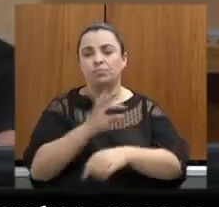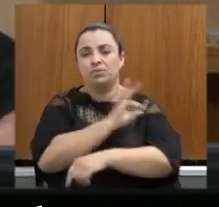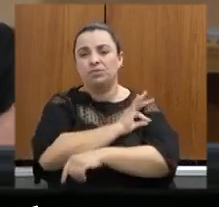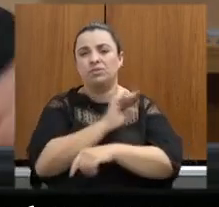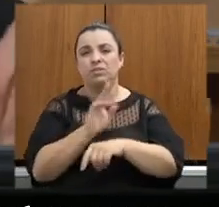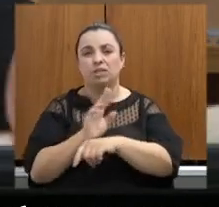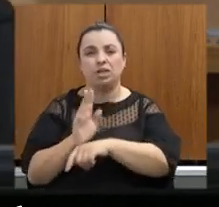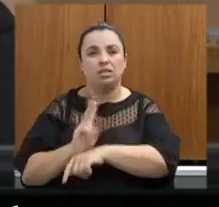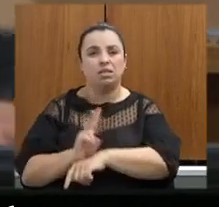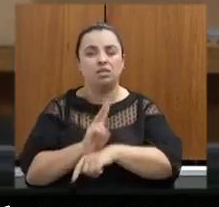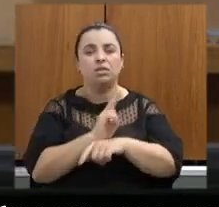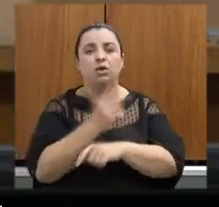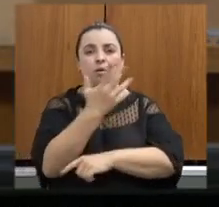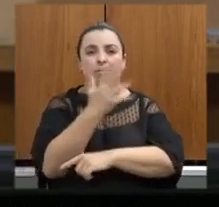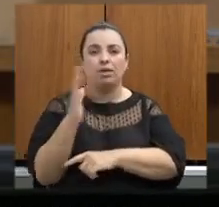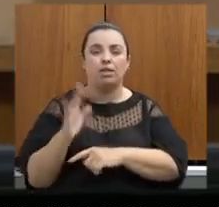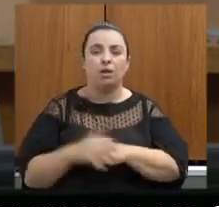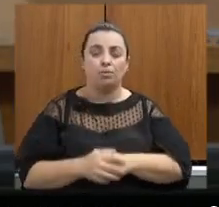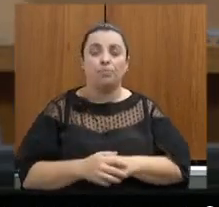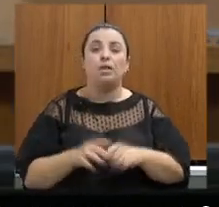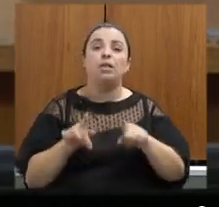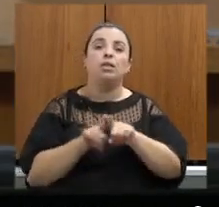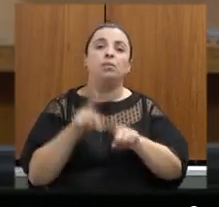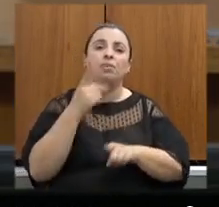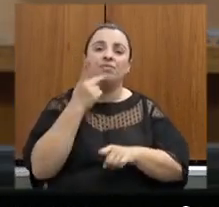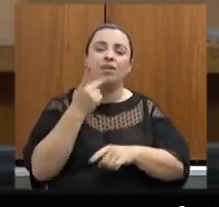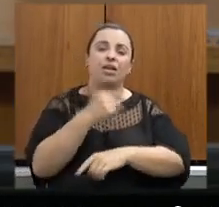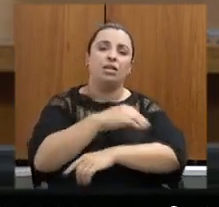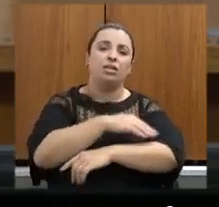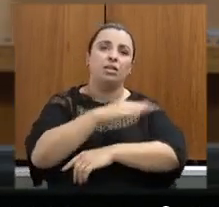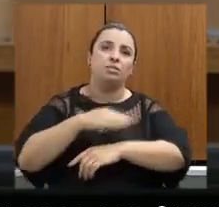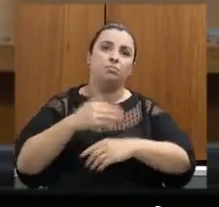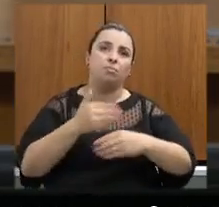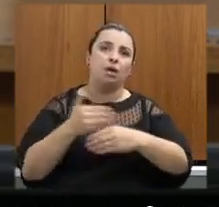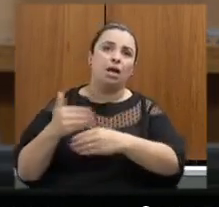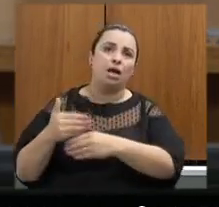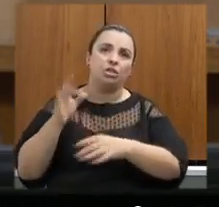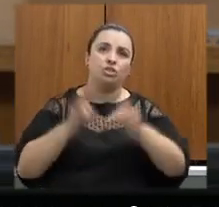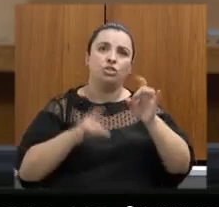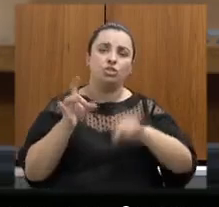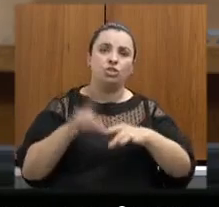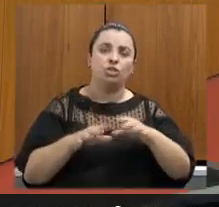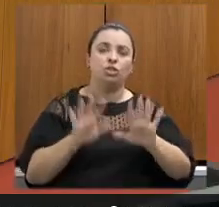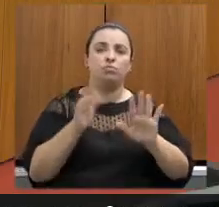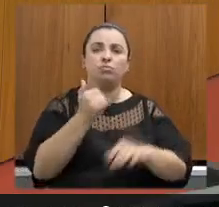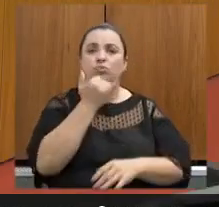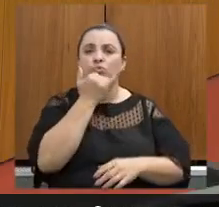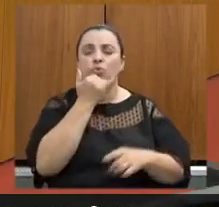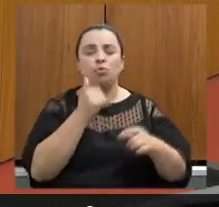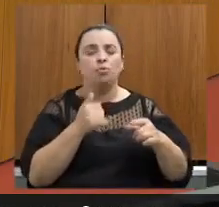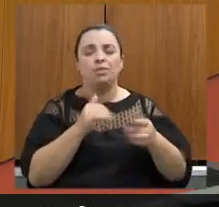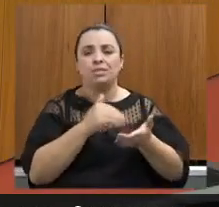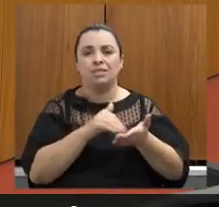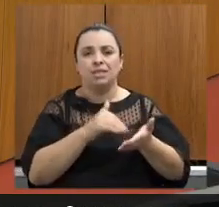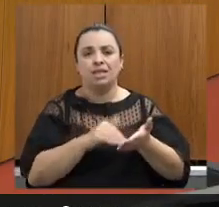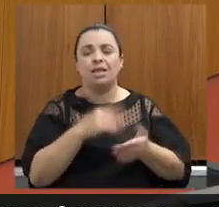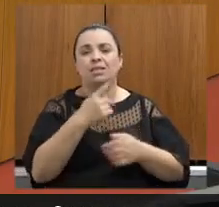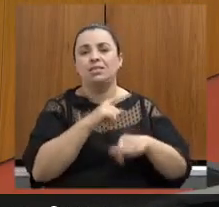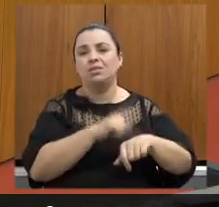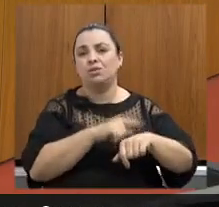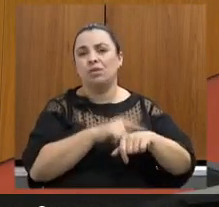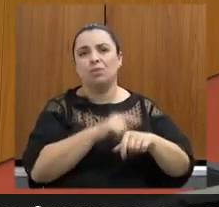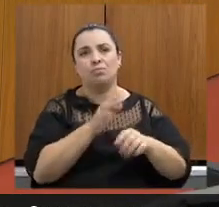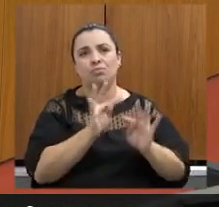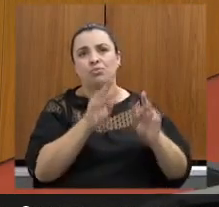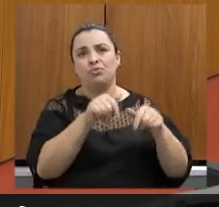empreendimentos falei também sobre as barragens de rejeito deputado um tema secretário só para a senhora o tempo da senhora acabou